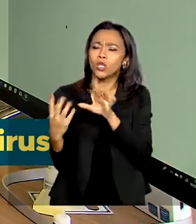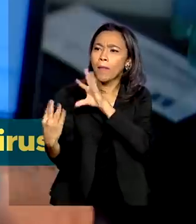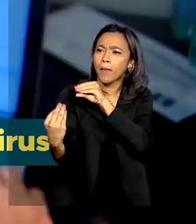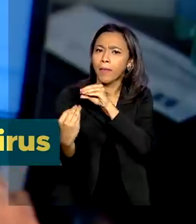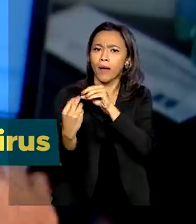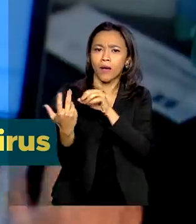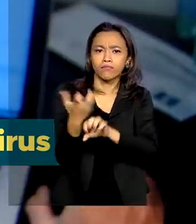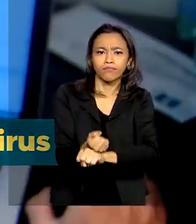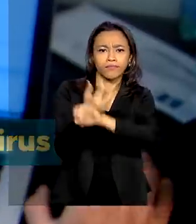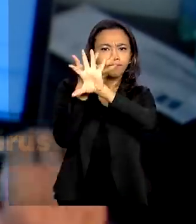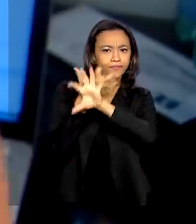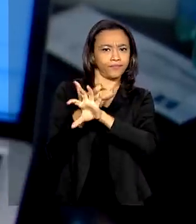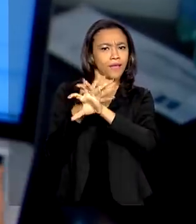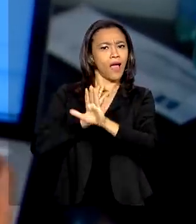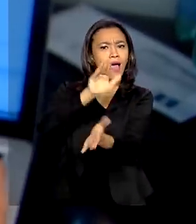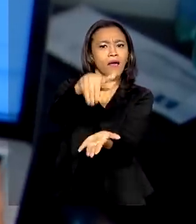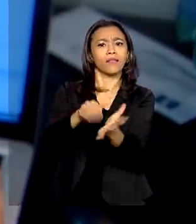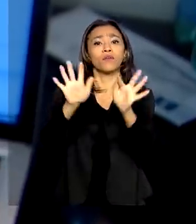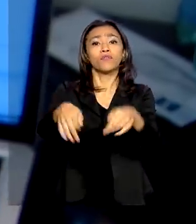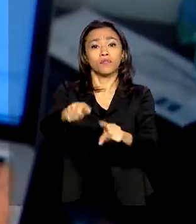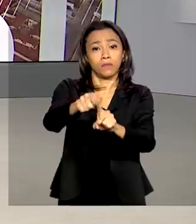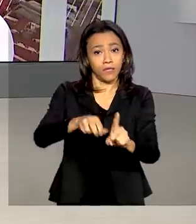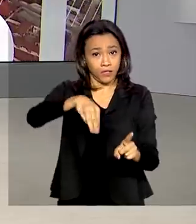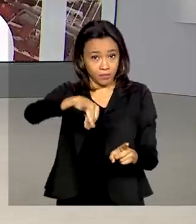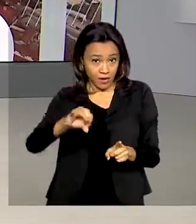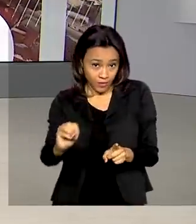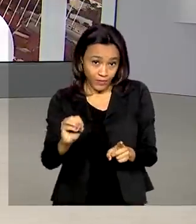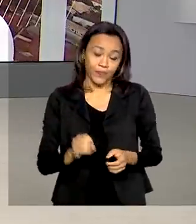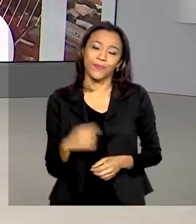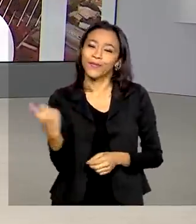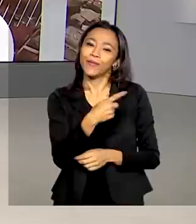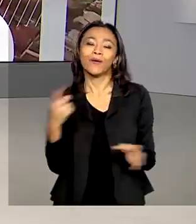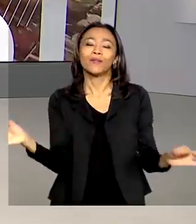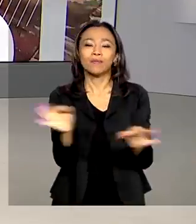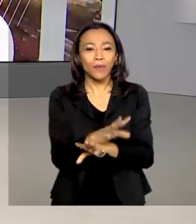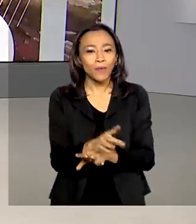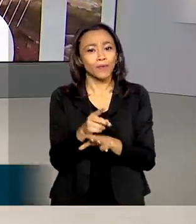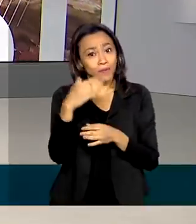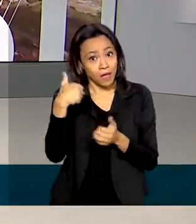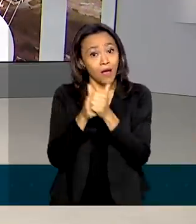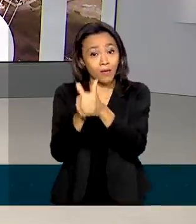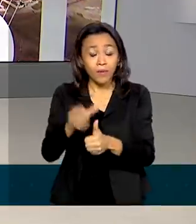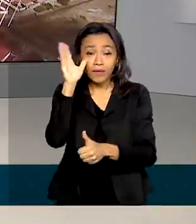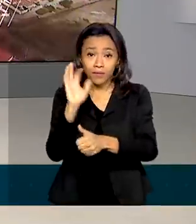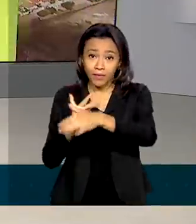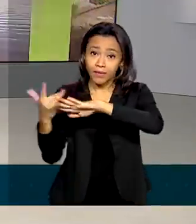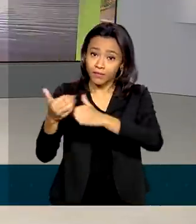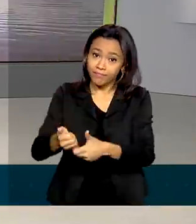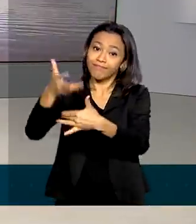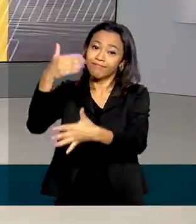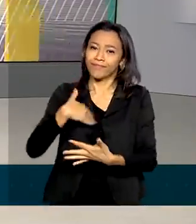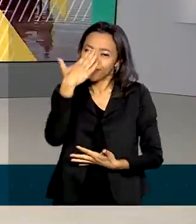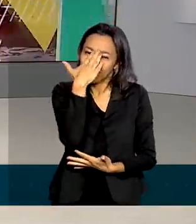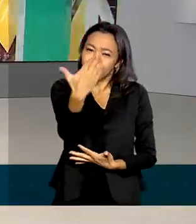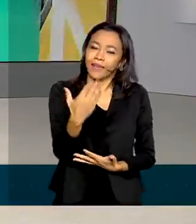vão acontecer até o final de maio. O Brasil em Dia fica por aqui. Nos acompanhe também pelas redes sociais.